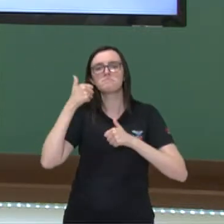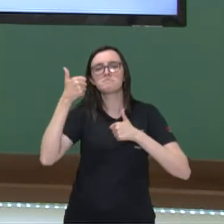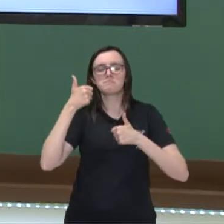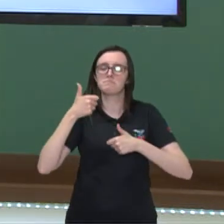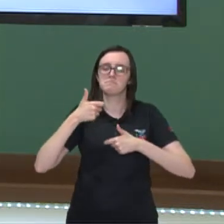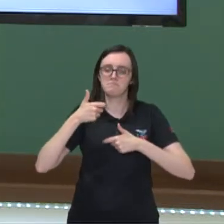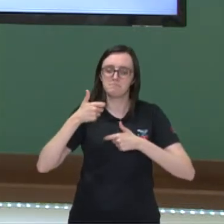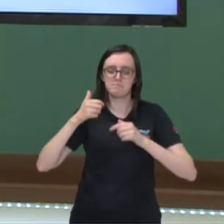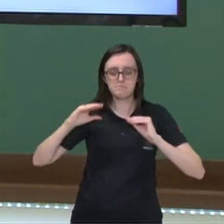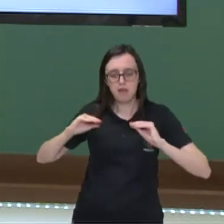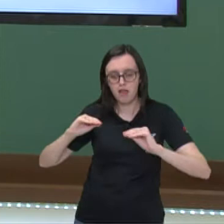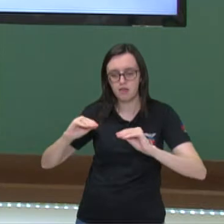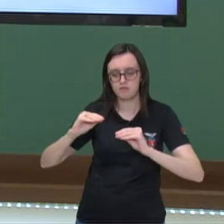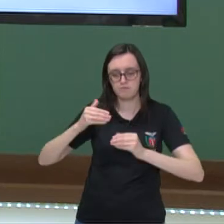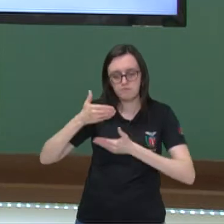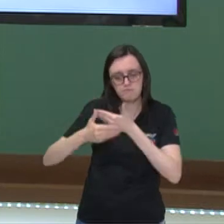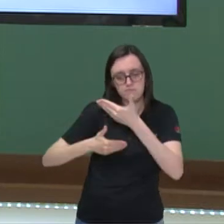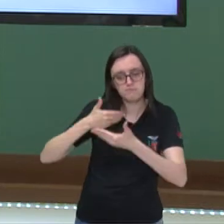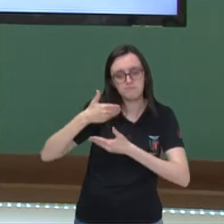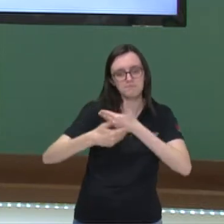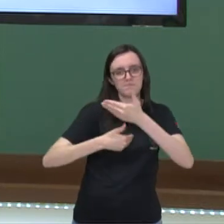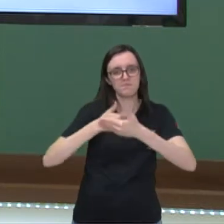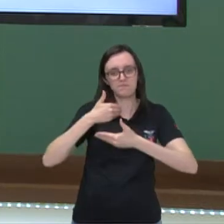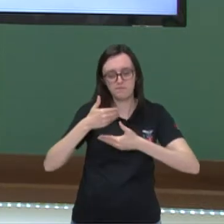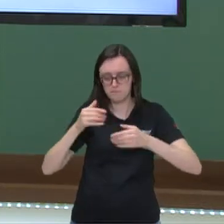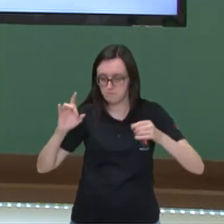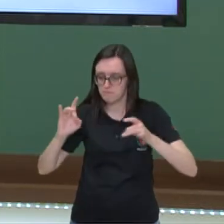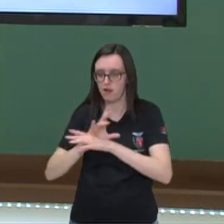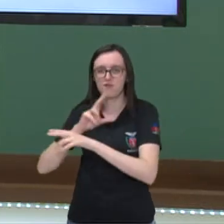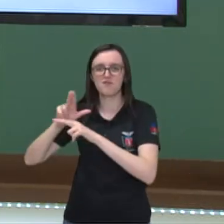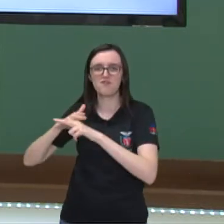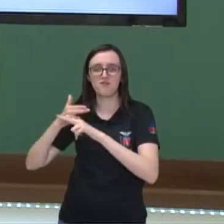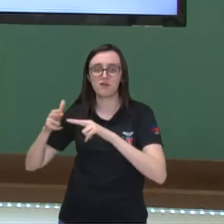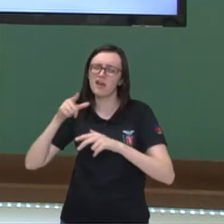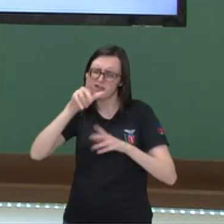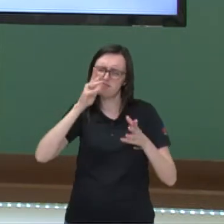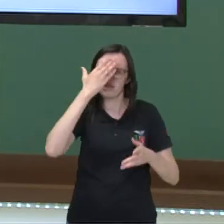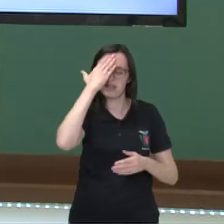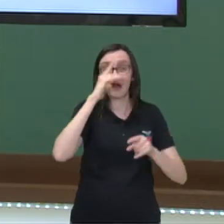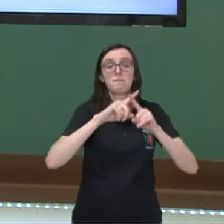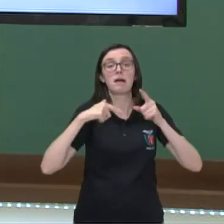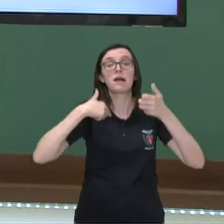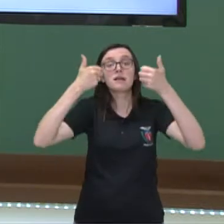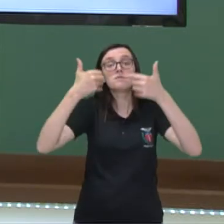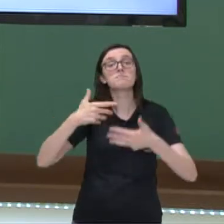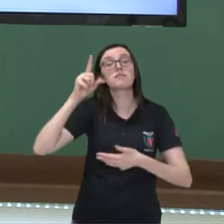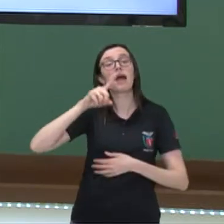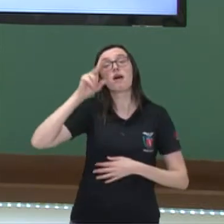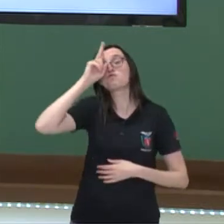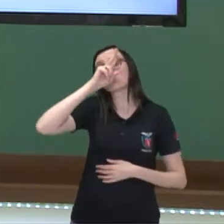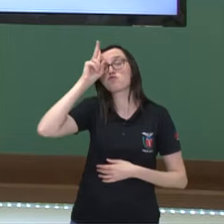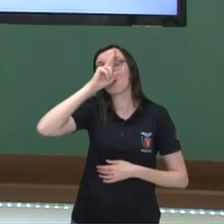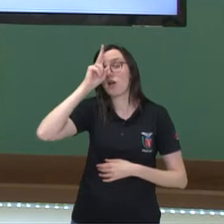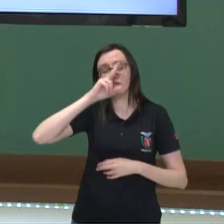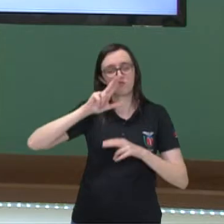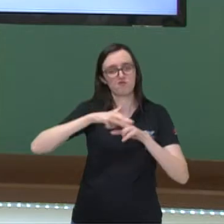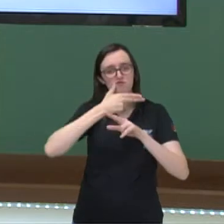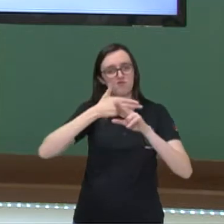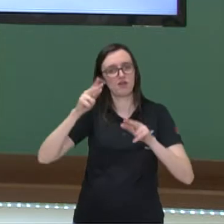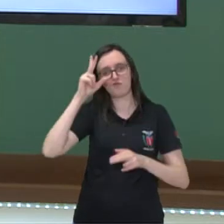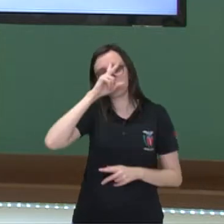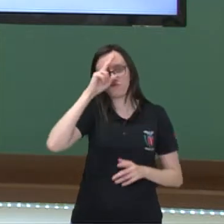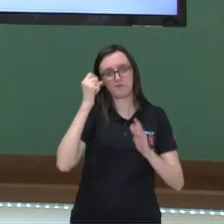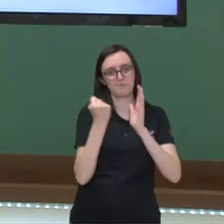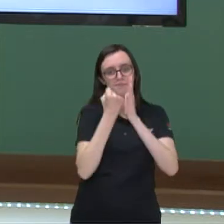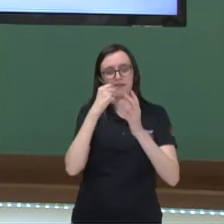o cacau. Então, é claro que vocês sabem disso, mas nós vamos saber um pouquinho da história agora do chocolate, a história